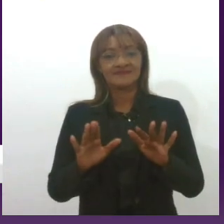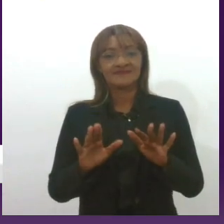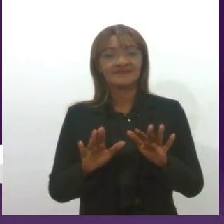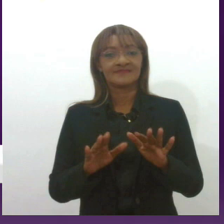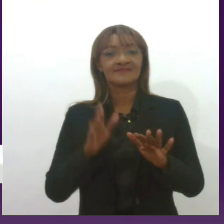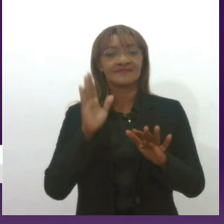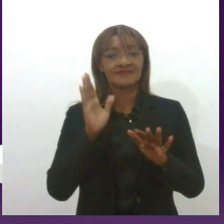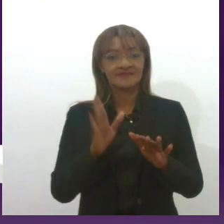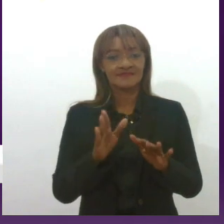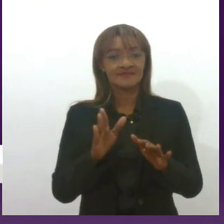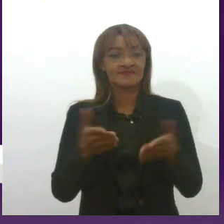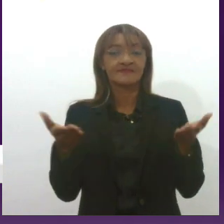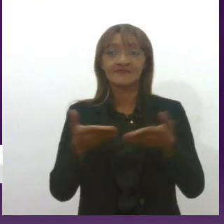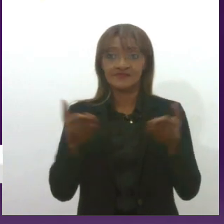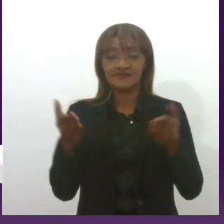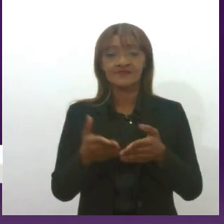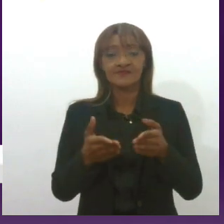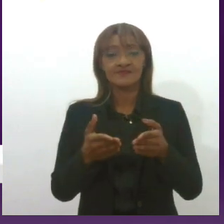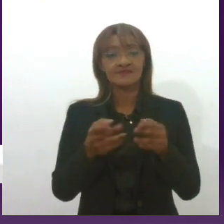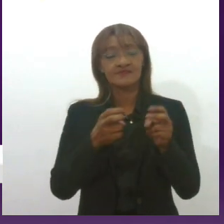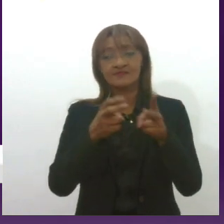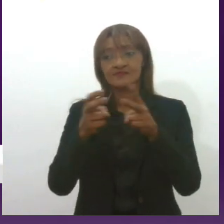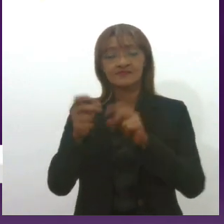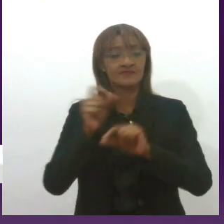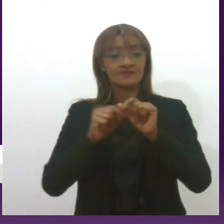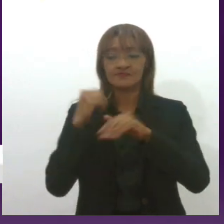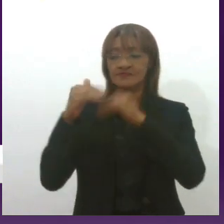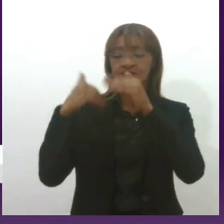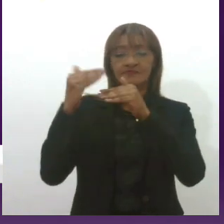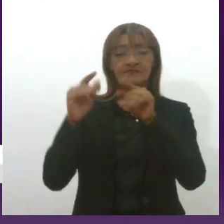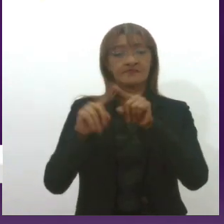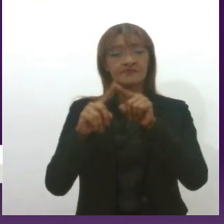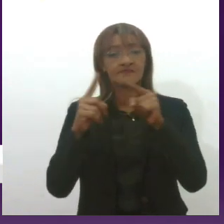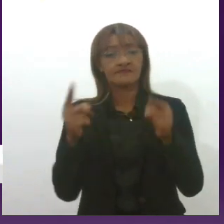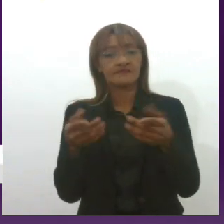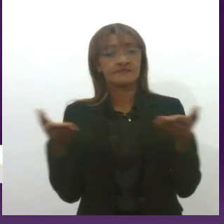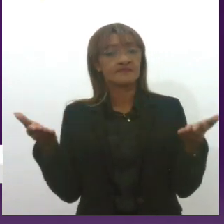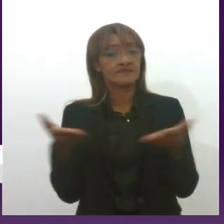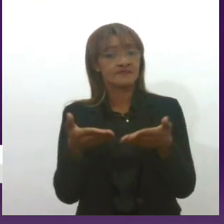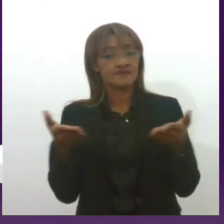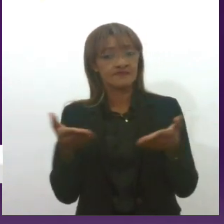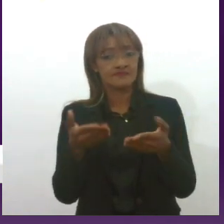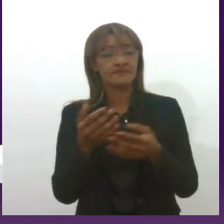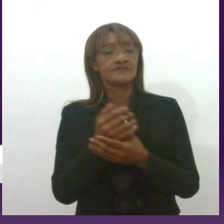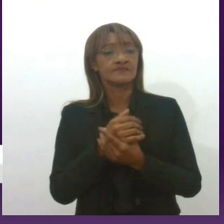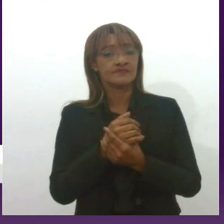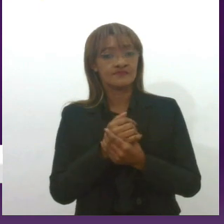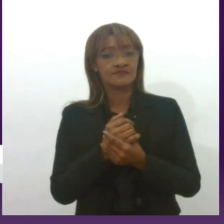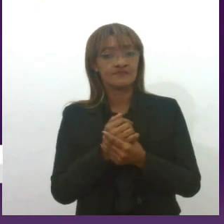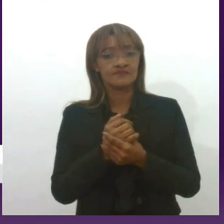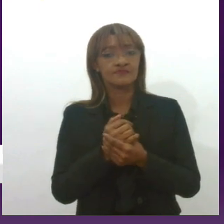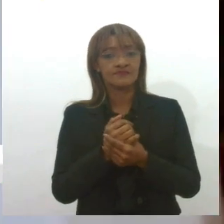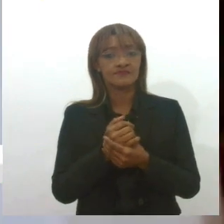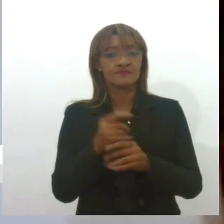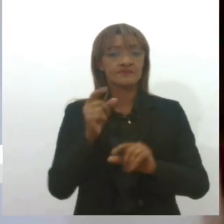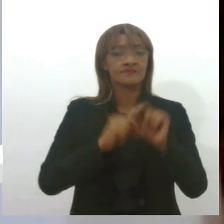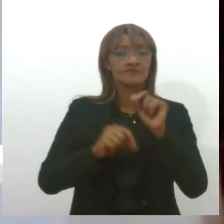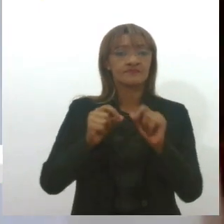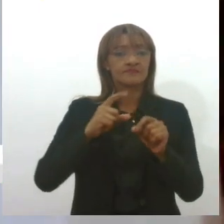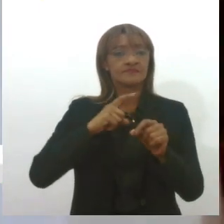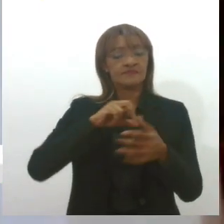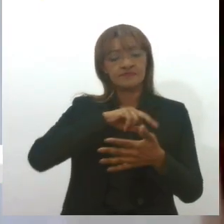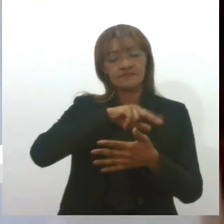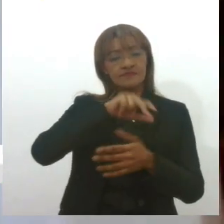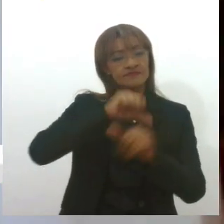temos avançado ao longo dos anos, mas, e que as condições de hoje, embora precárias ainda, necessitando de várias mudanças, vários